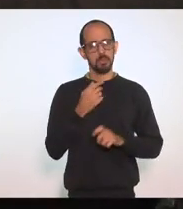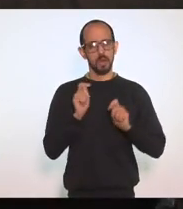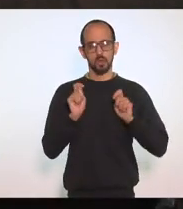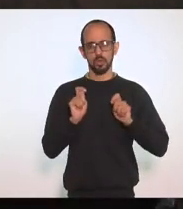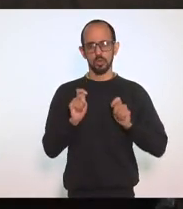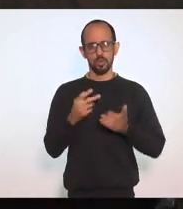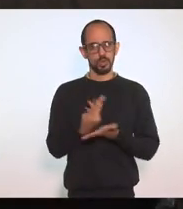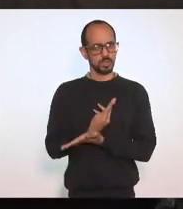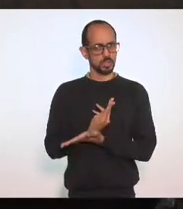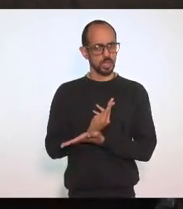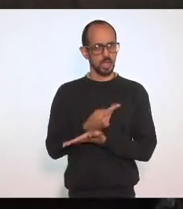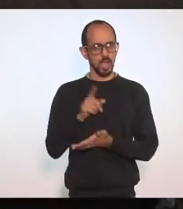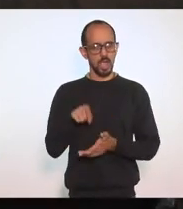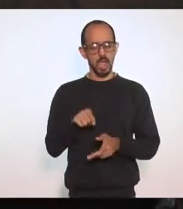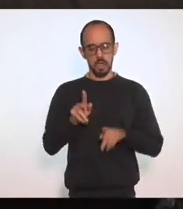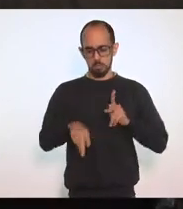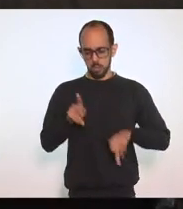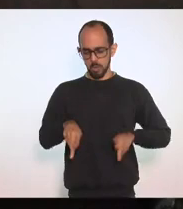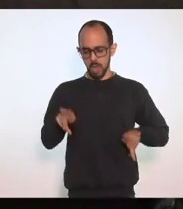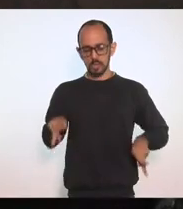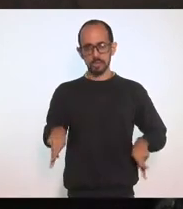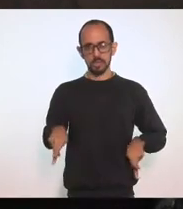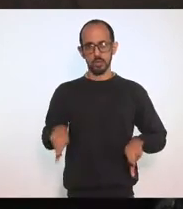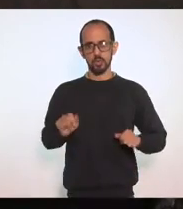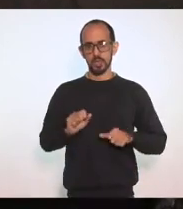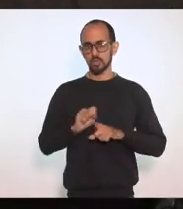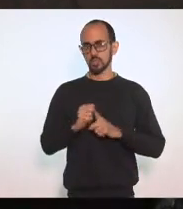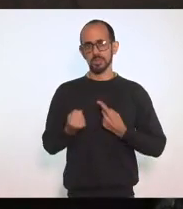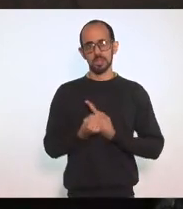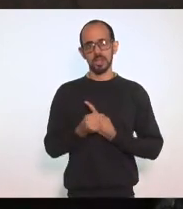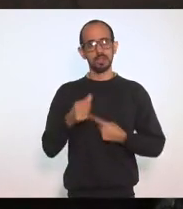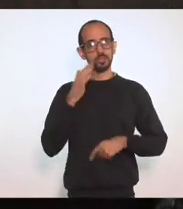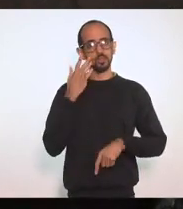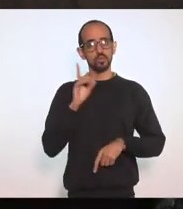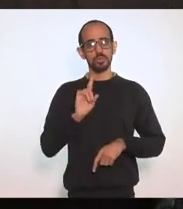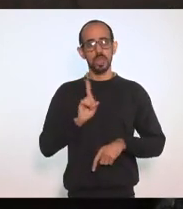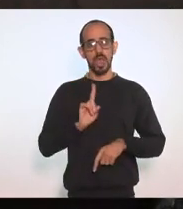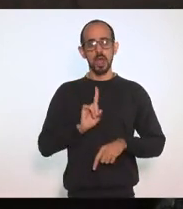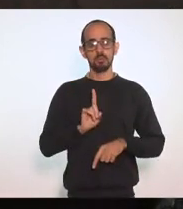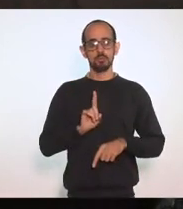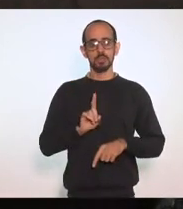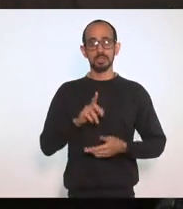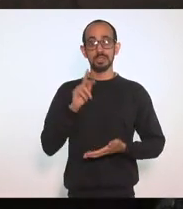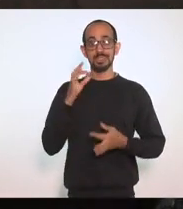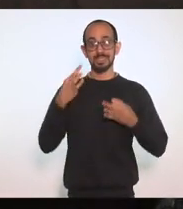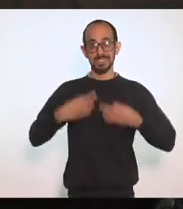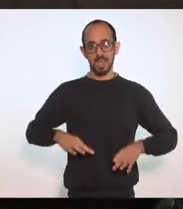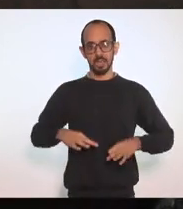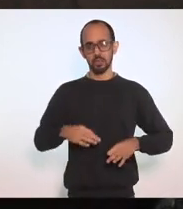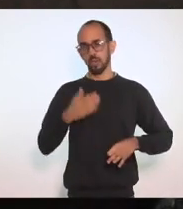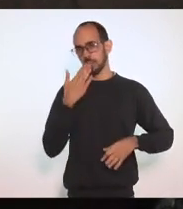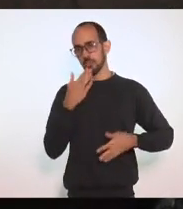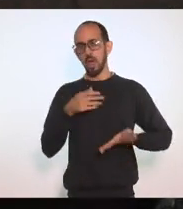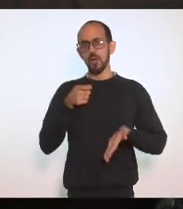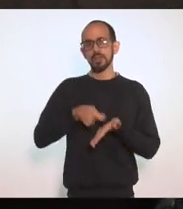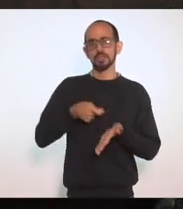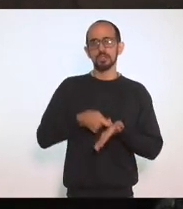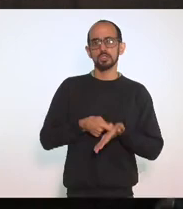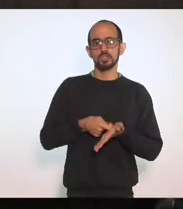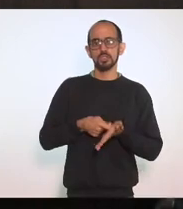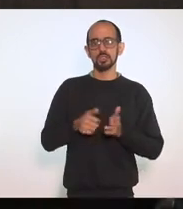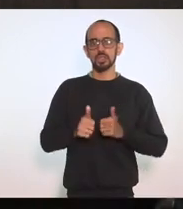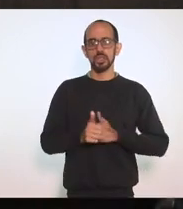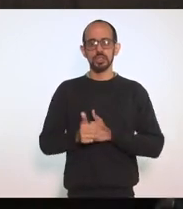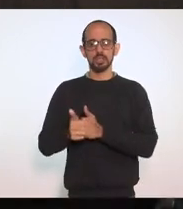É a população E a sociedade Não saber Exatamente Que determinação Cumprir Que ordem